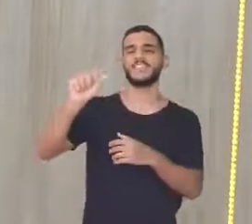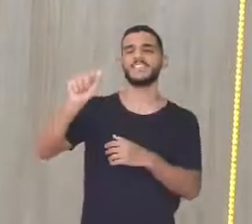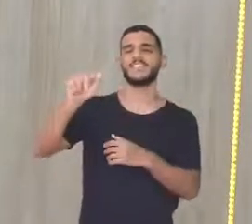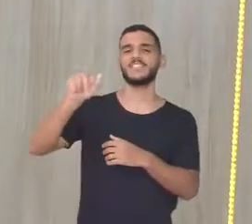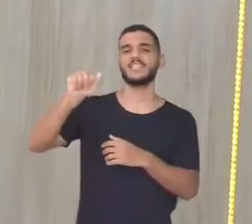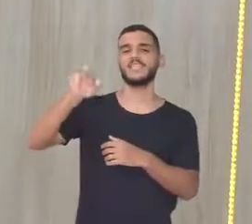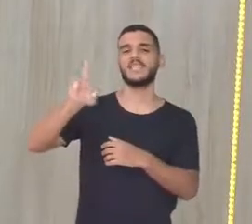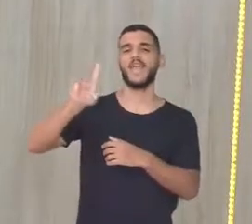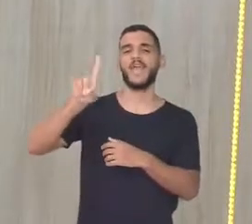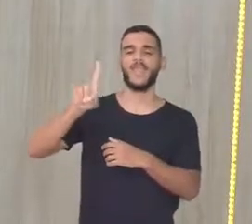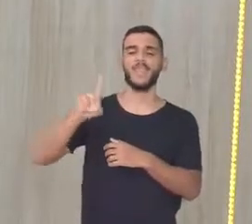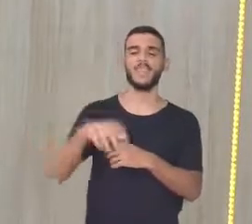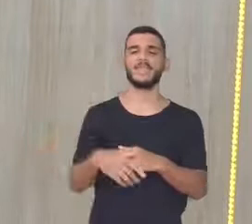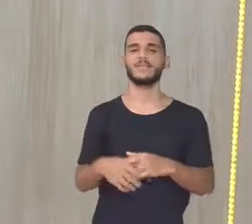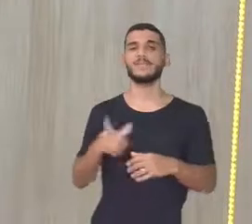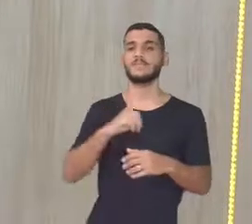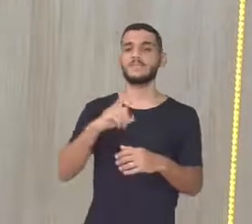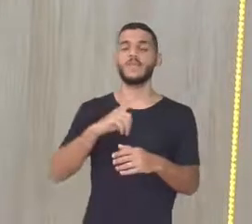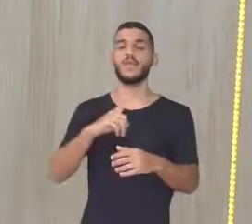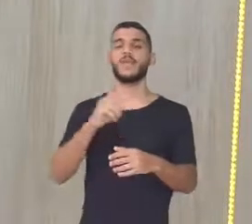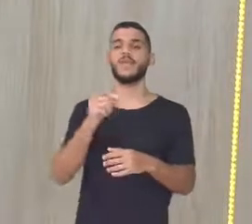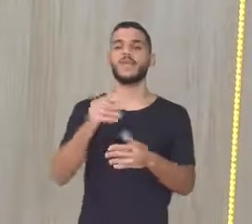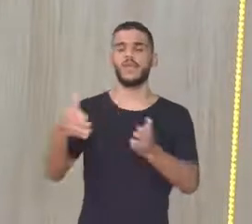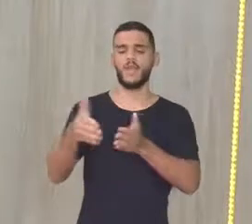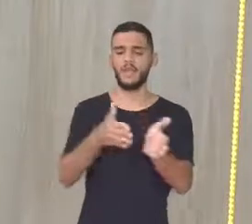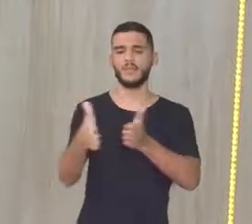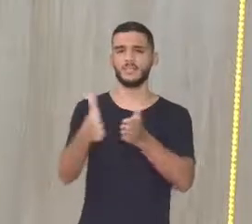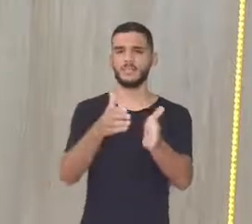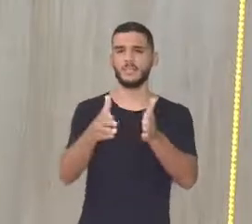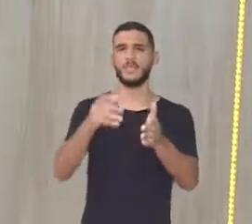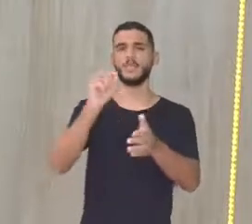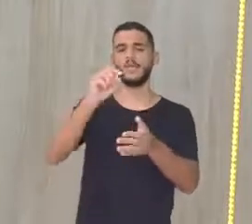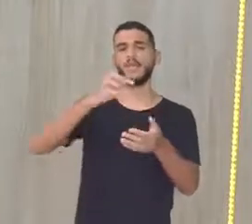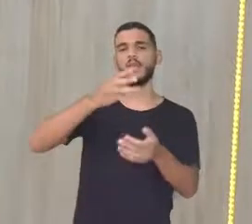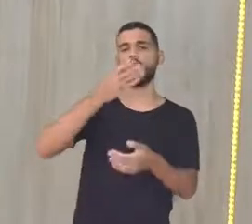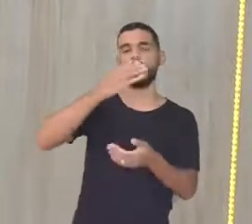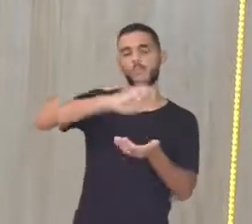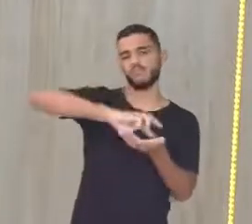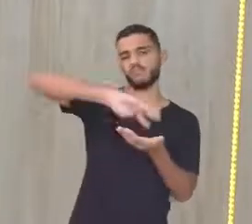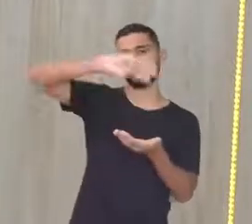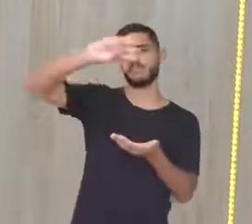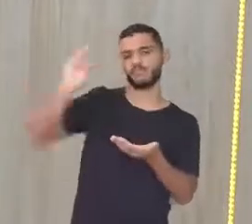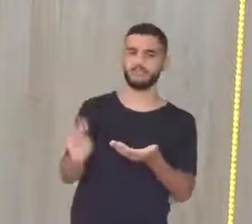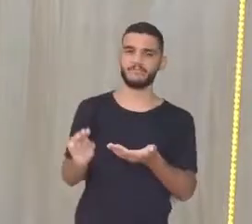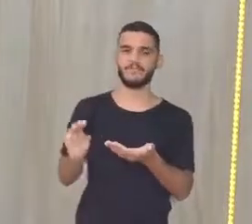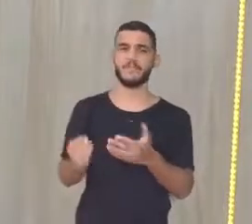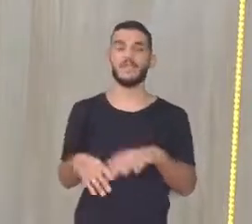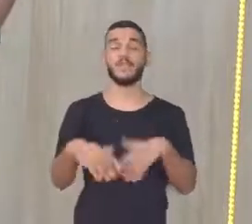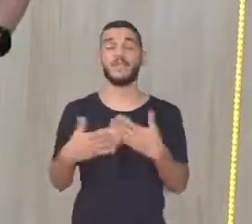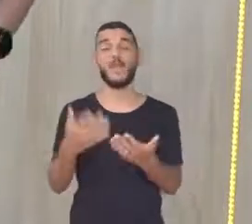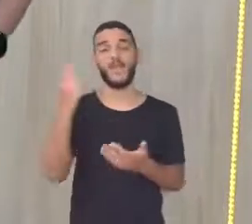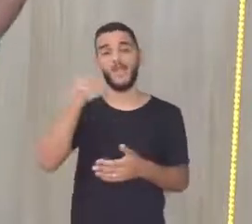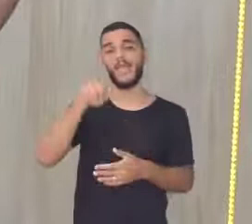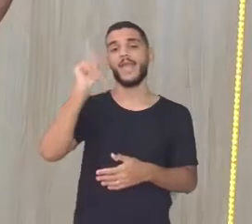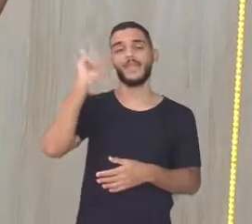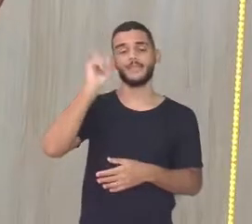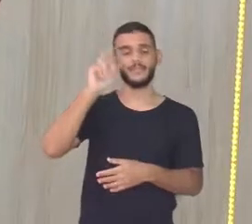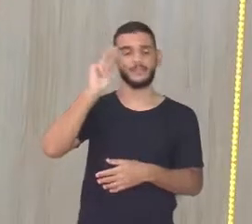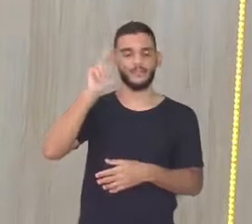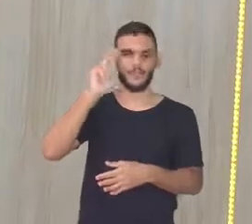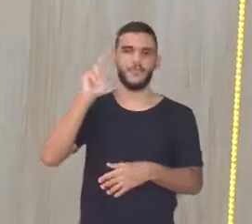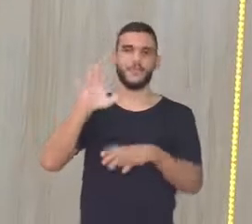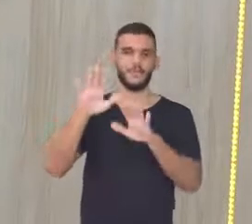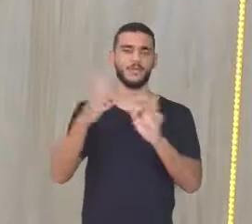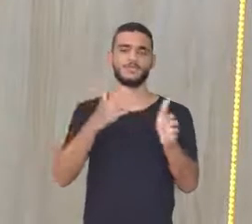Asgard Aí tem A estrada do arco-íris Tem Raidal Que abre o portal E pá Então isso é história Né?